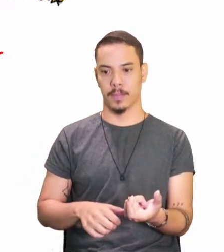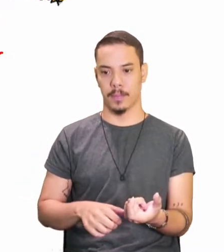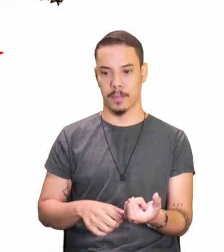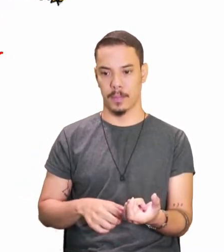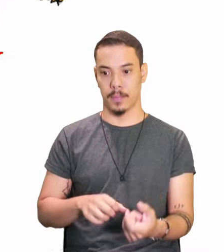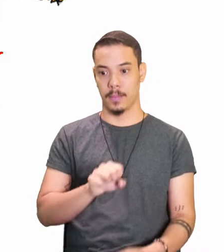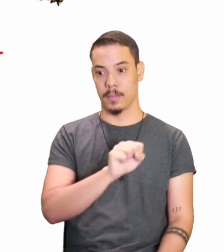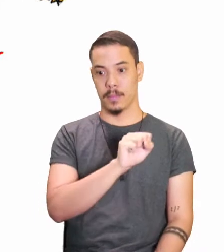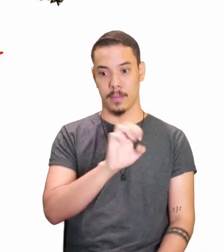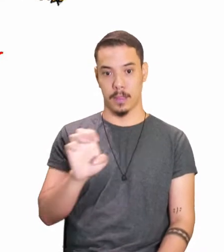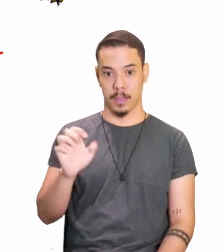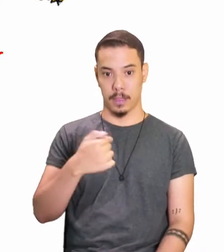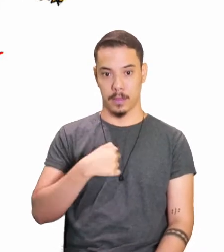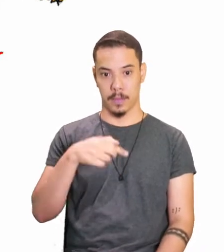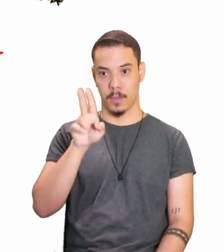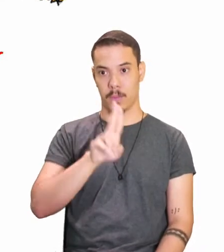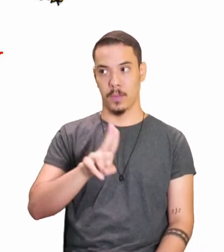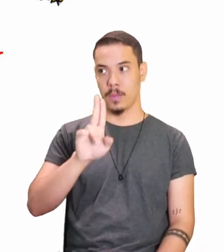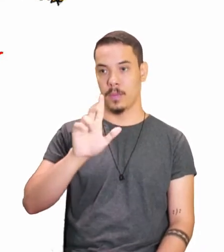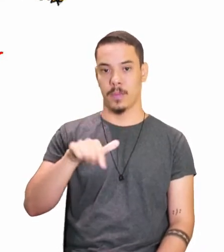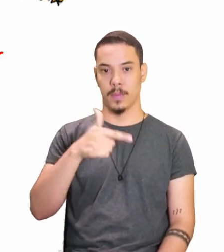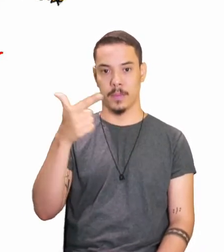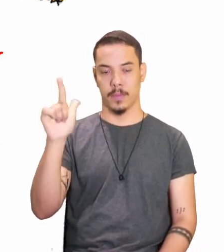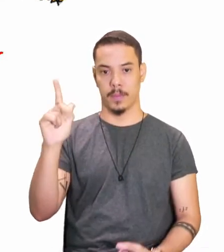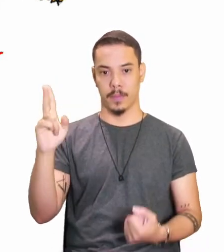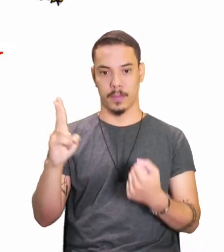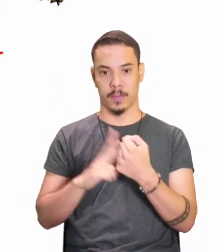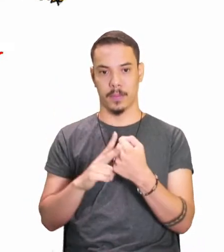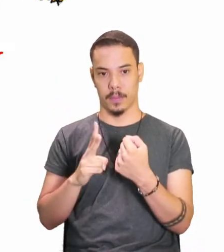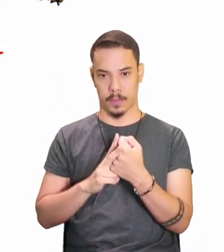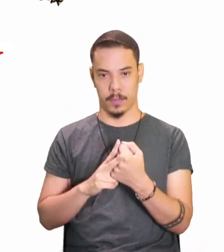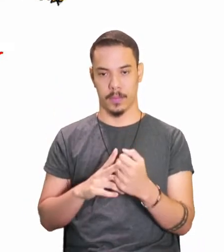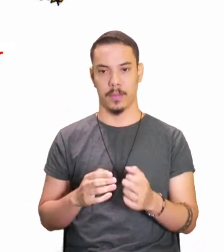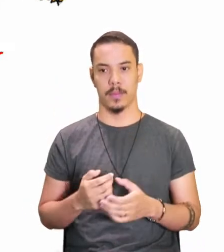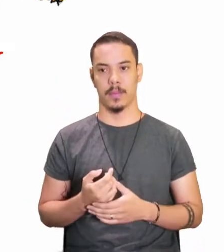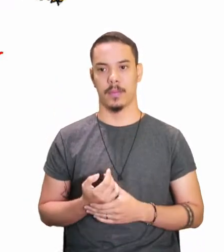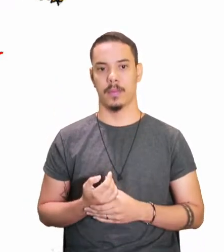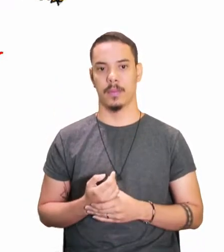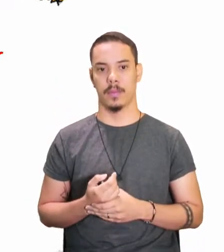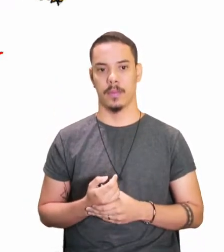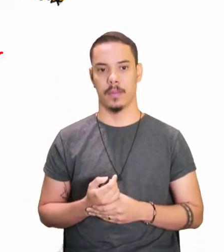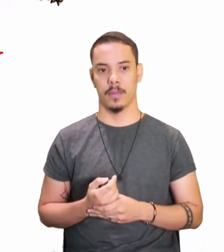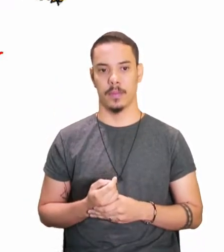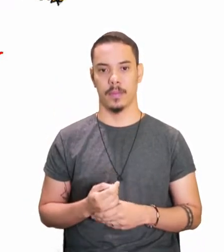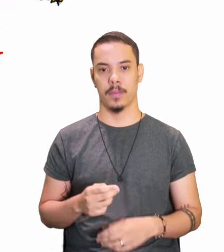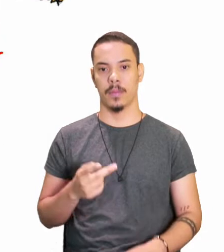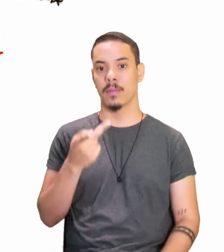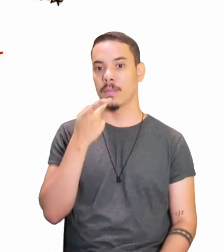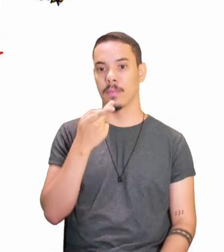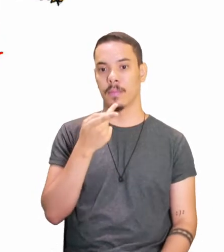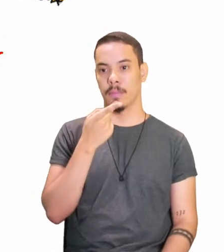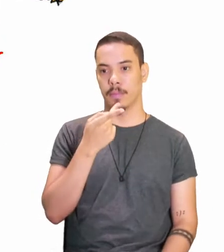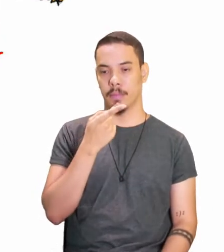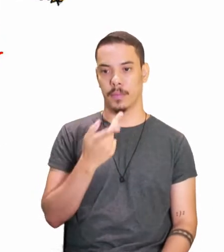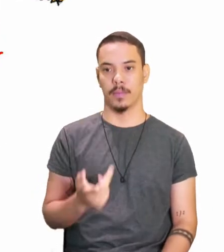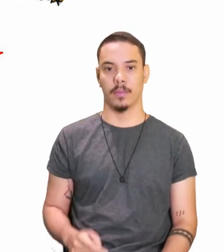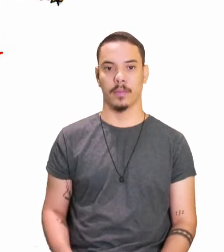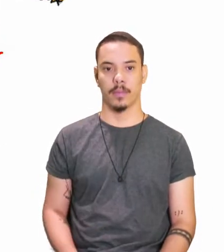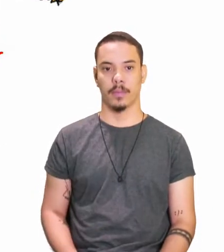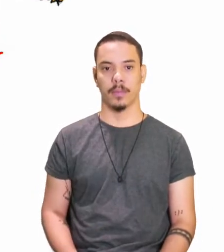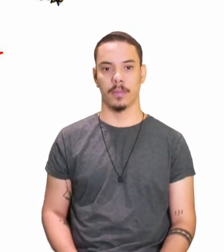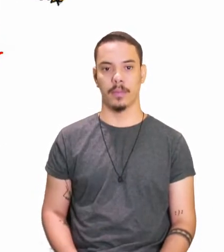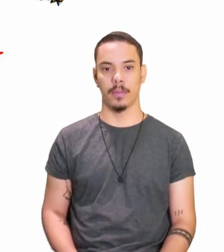conjugação, tá? E vou conjugar aqui pra vocês, no caso, falar. Ó,